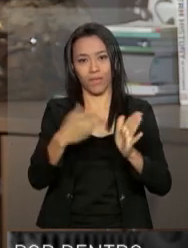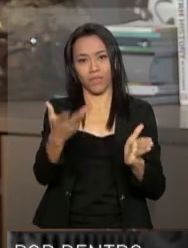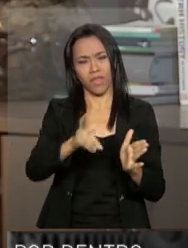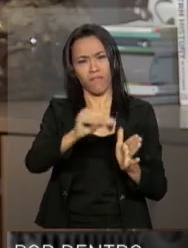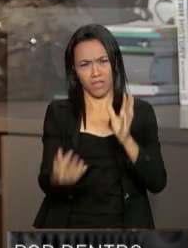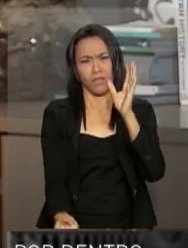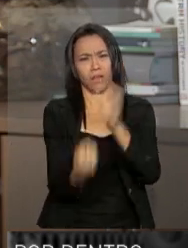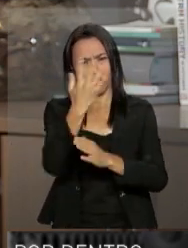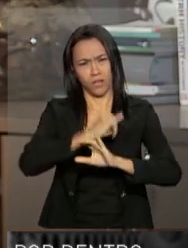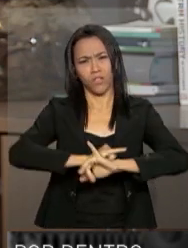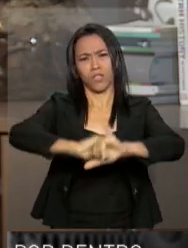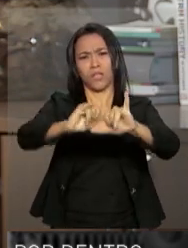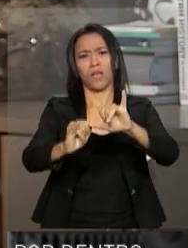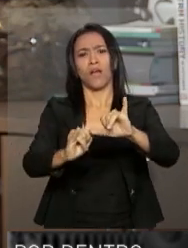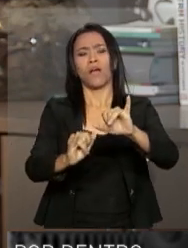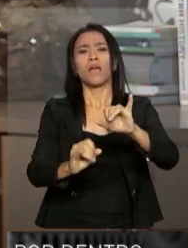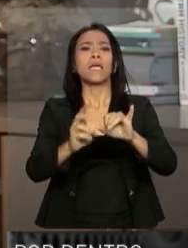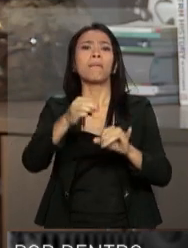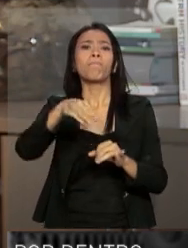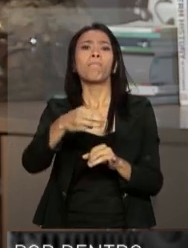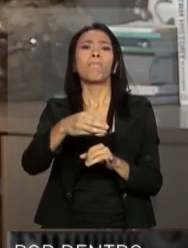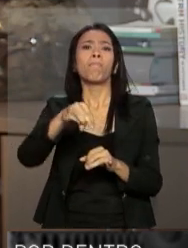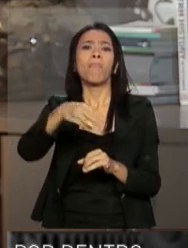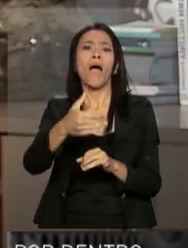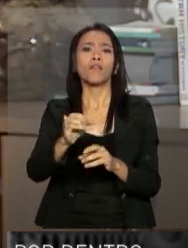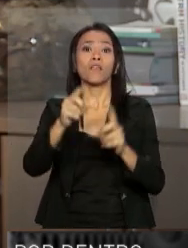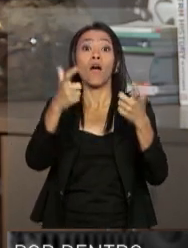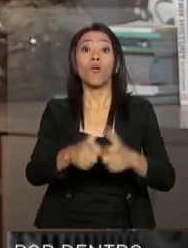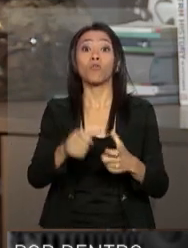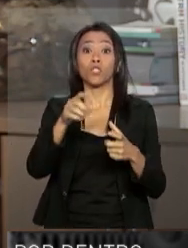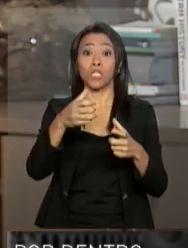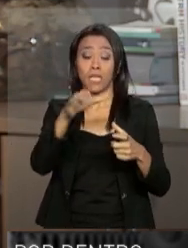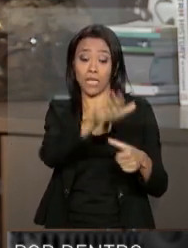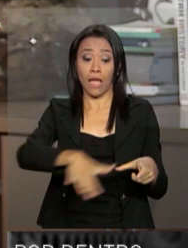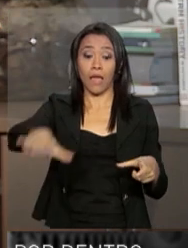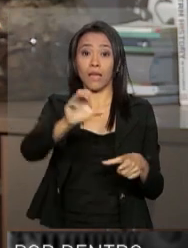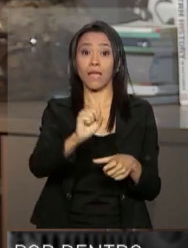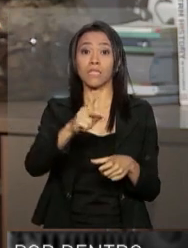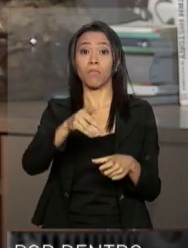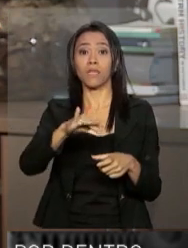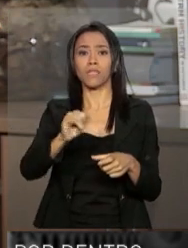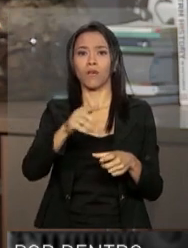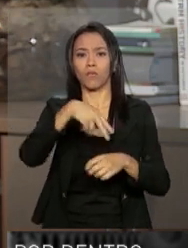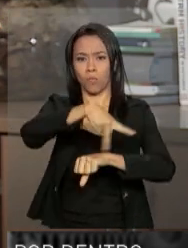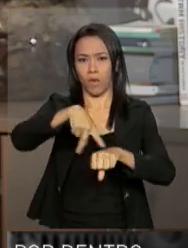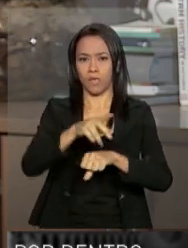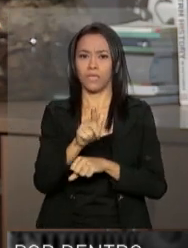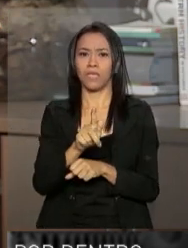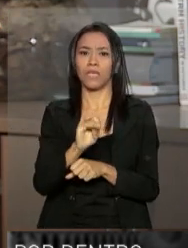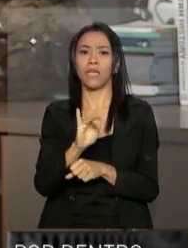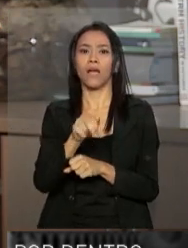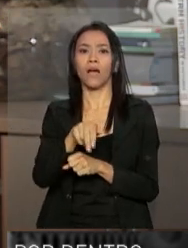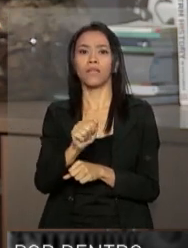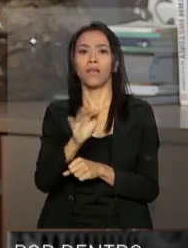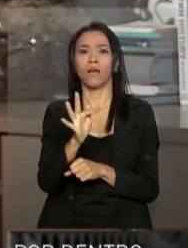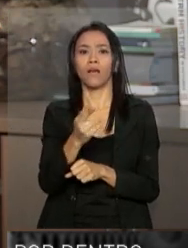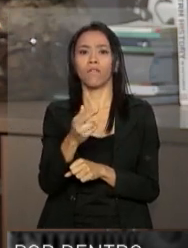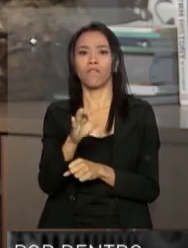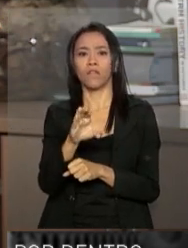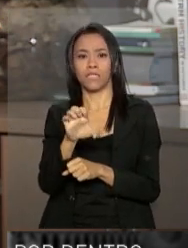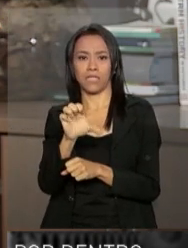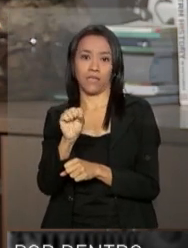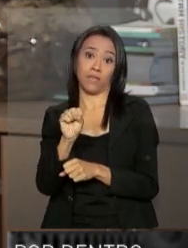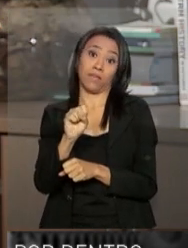deve ser lançado em março de 2017, lá na base espacial de Kourou, na Guiana Francesa. Então, nesse sentido,